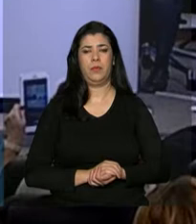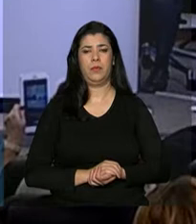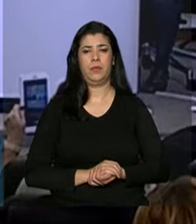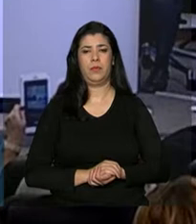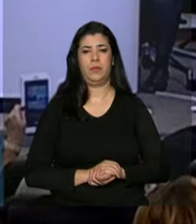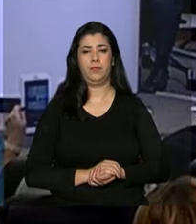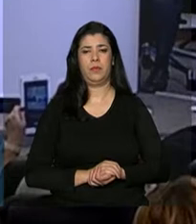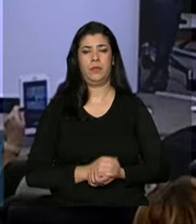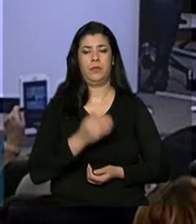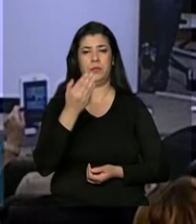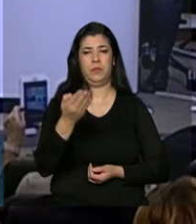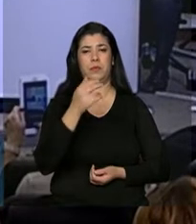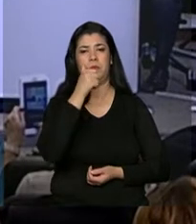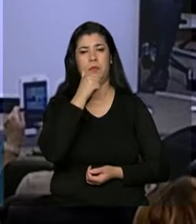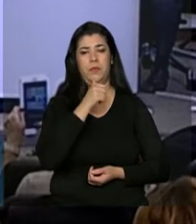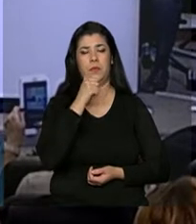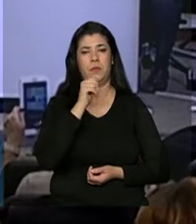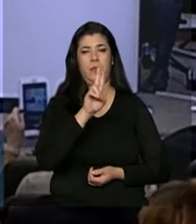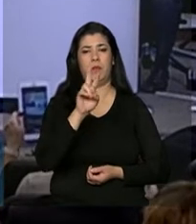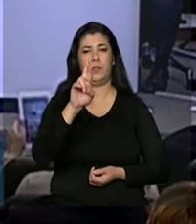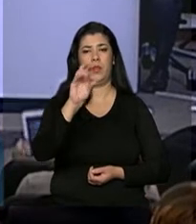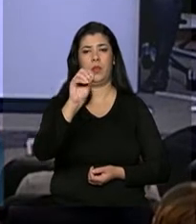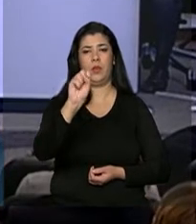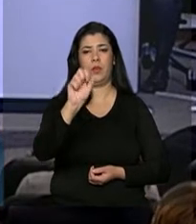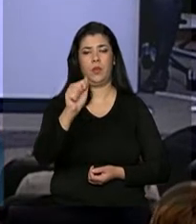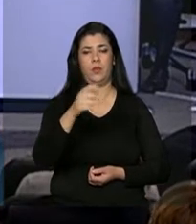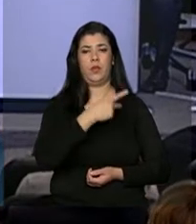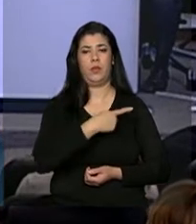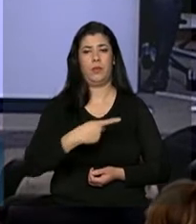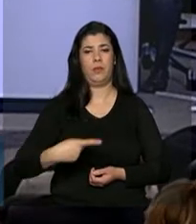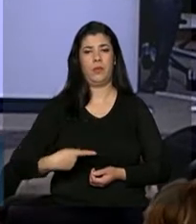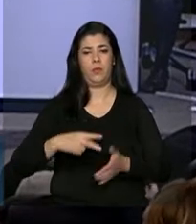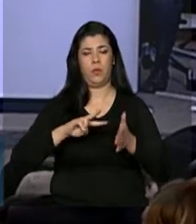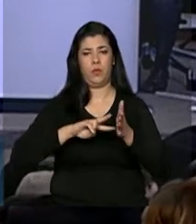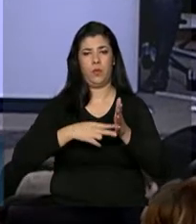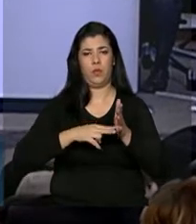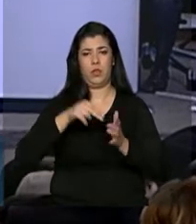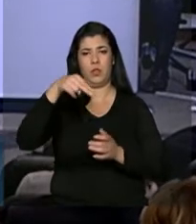Rosa Maria Campos Jorge, presidente do SINAT,